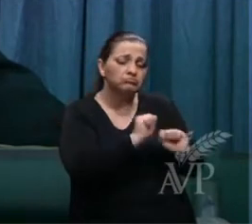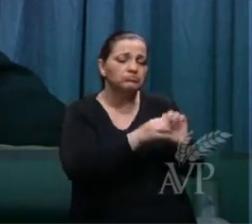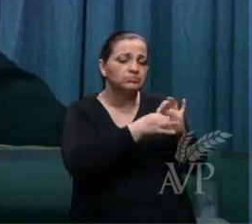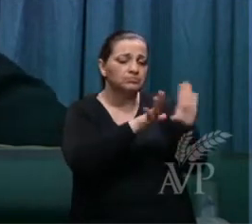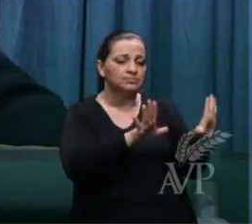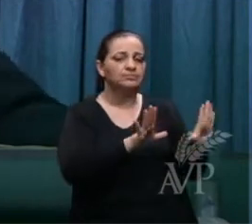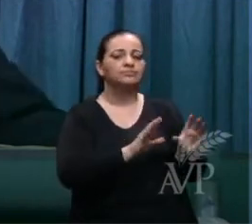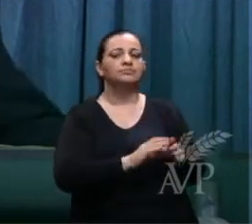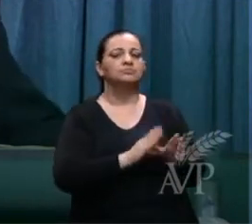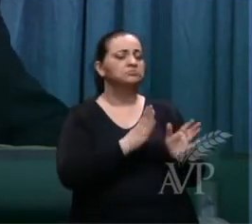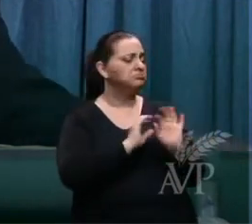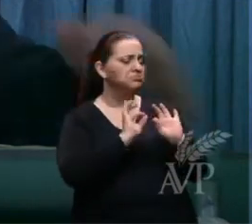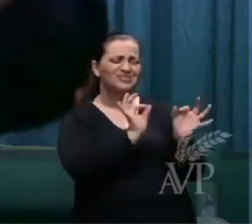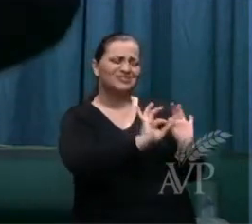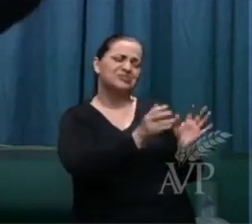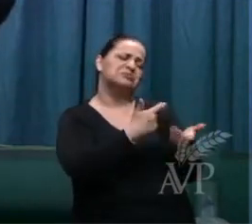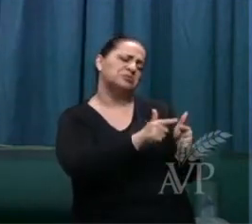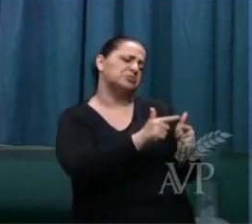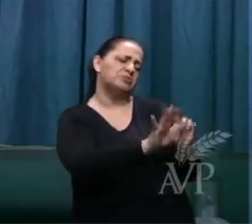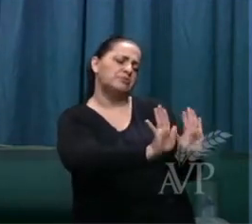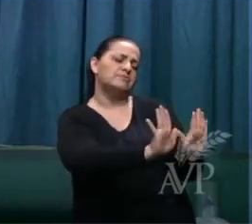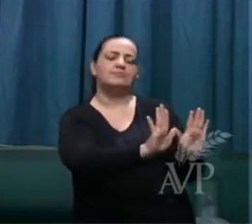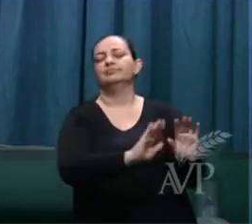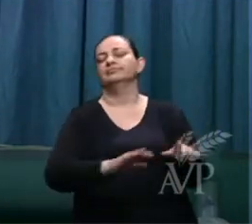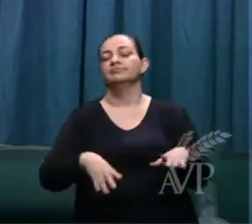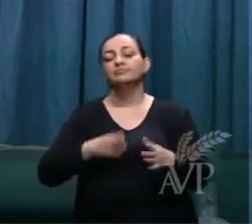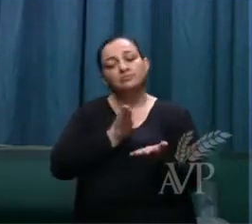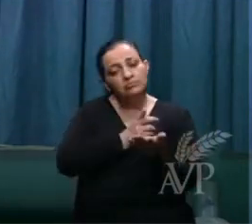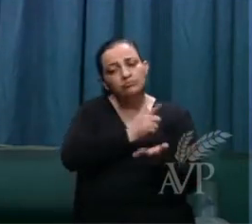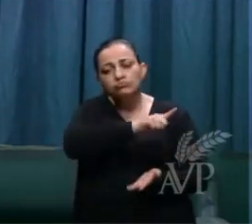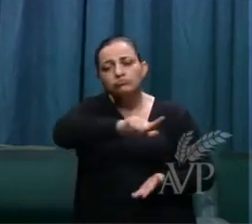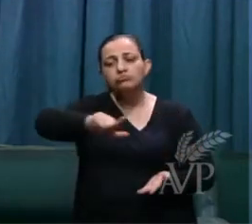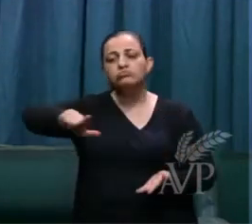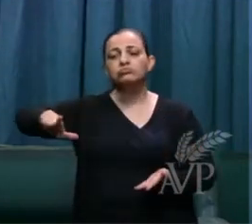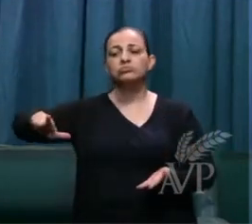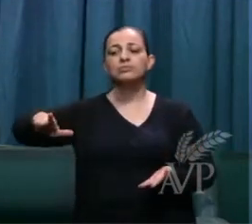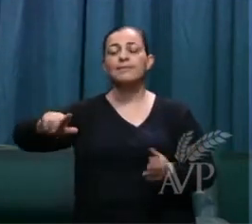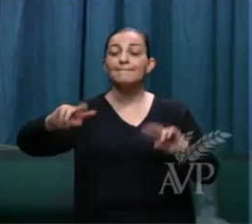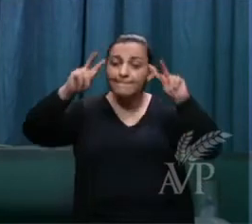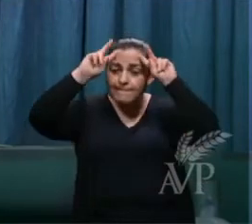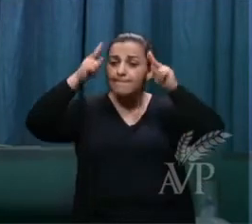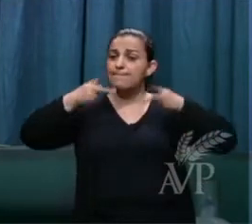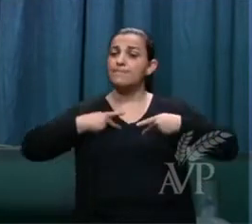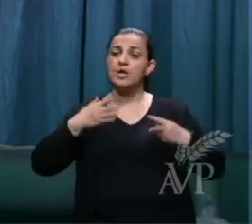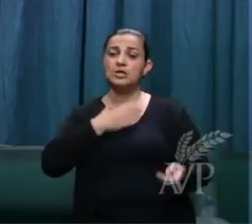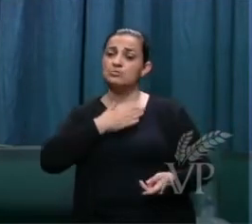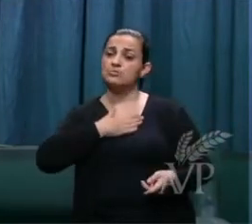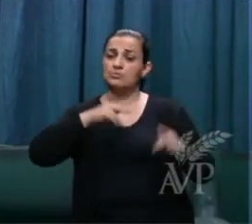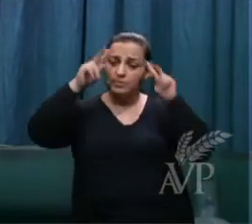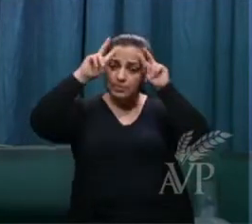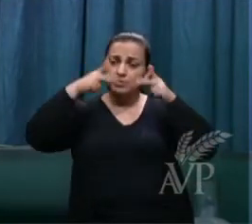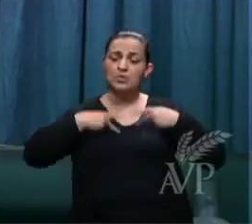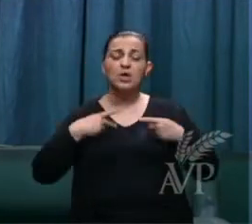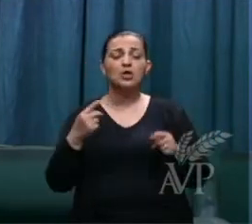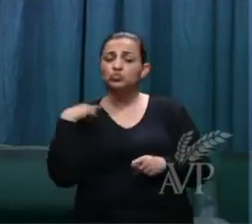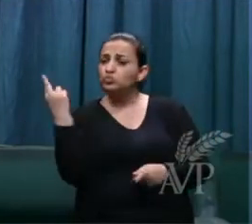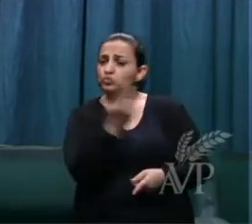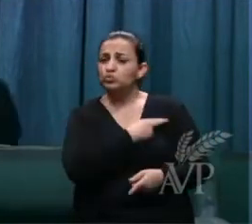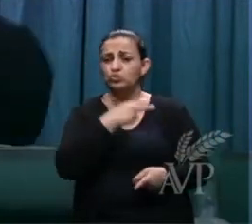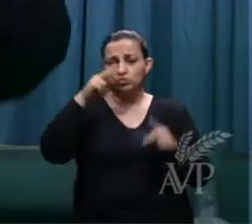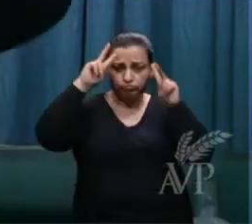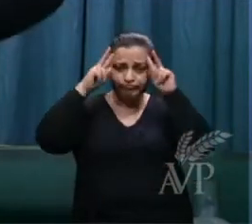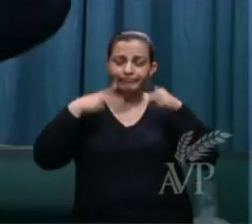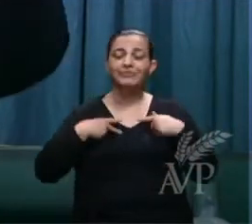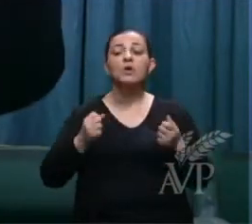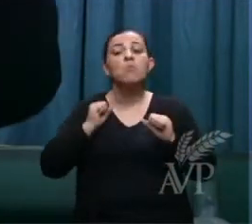tudo bem não repare vamos tocar adiante mas você é humano eu sou humano a gente vai lembrar por